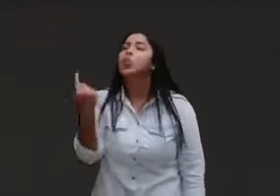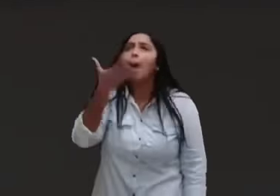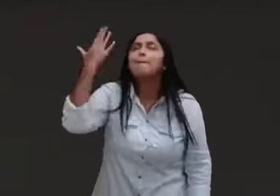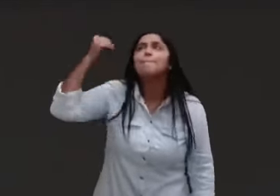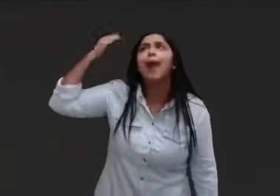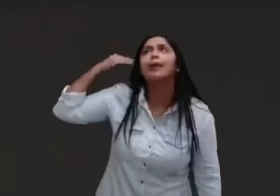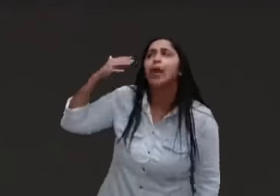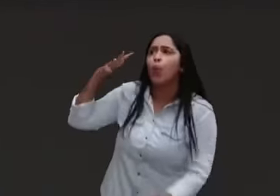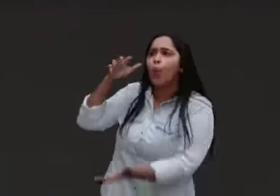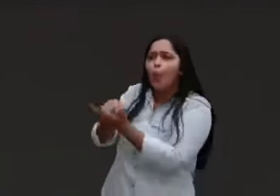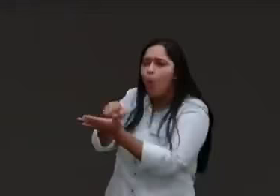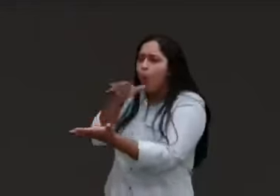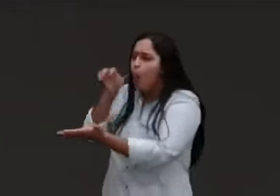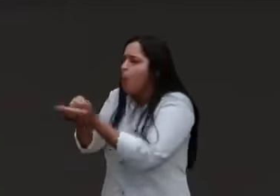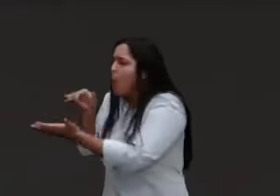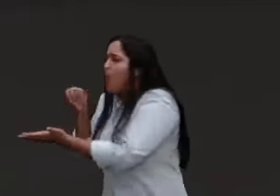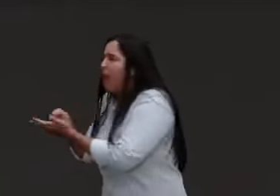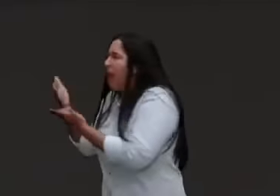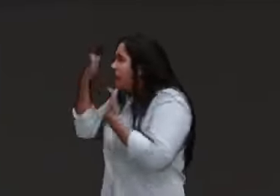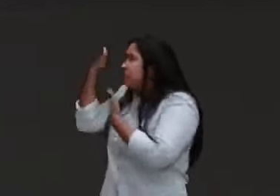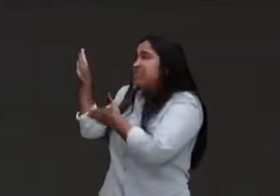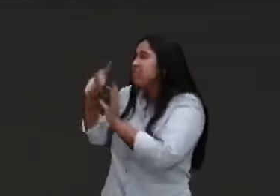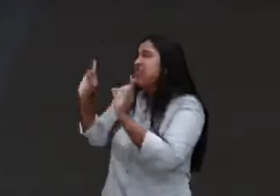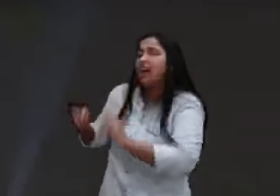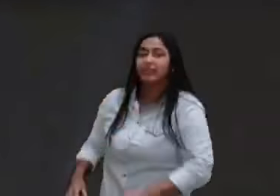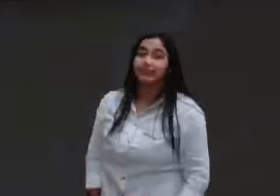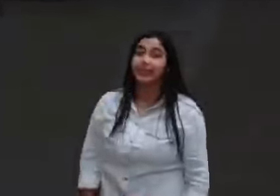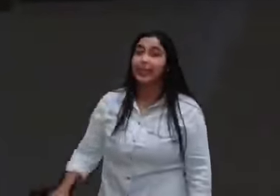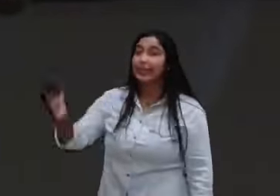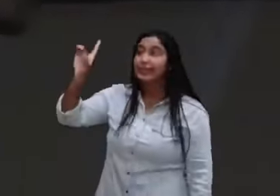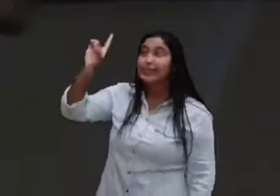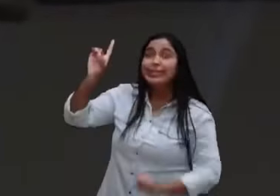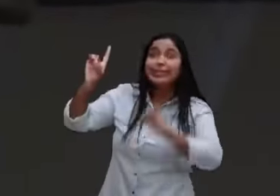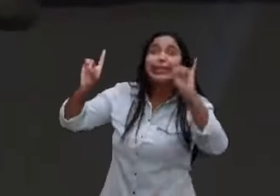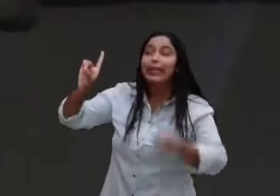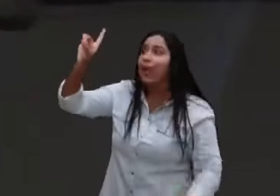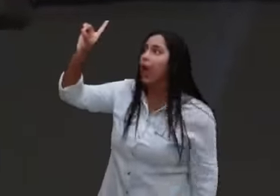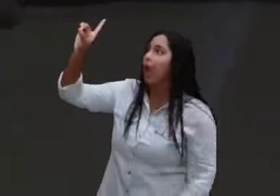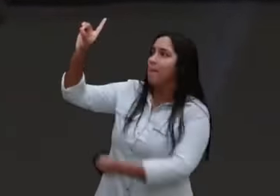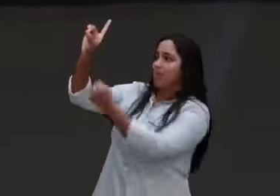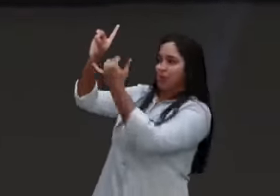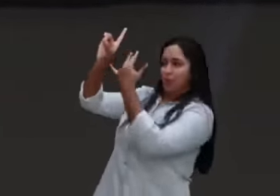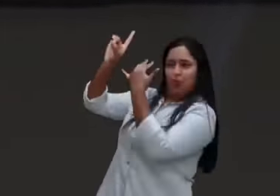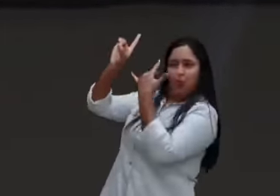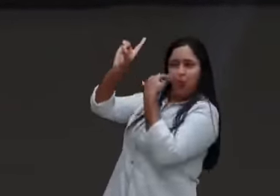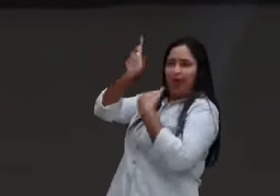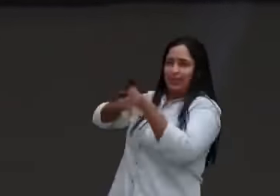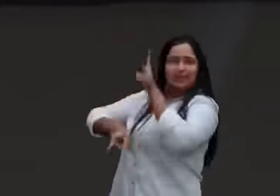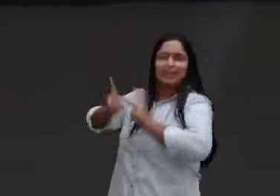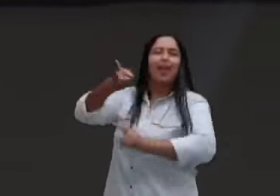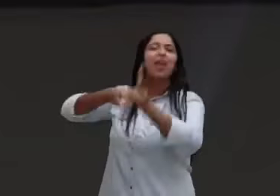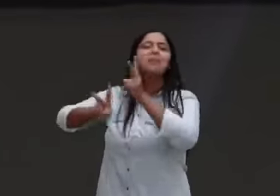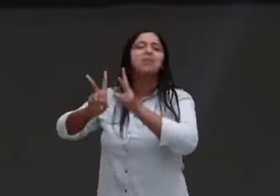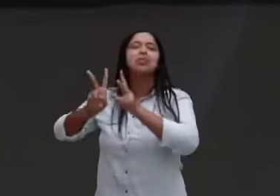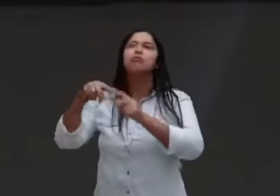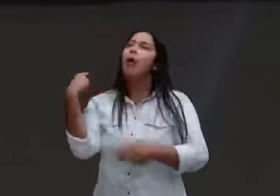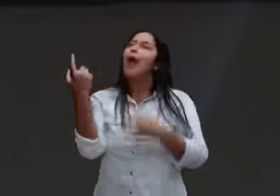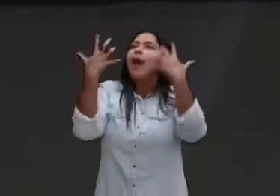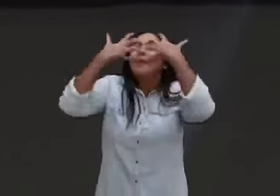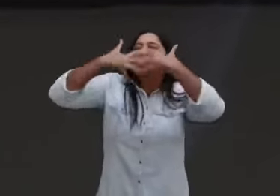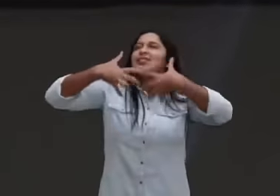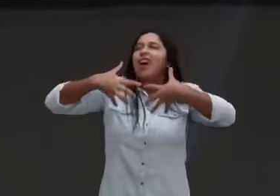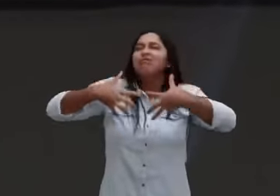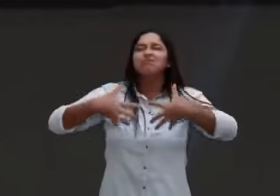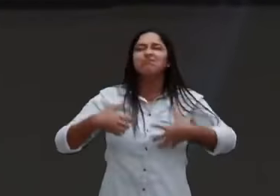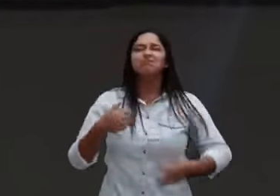continuar abençoando, nós vamos continuar achando que nós estamos fazendo, que nós somos os